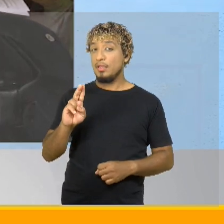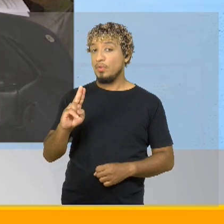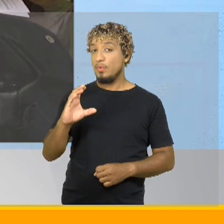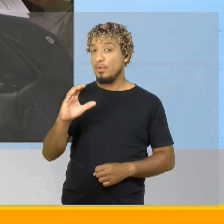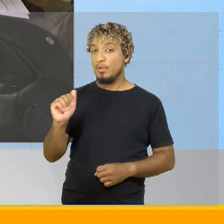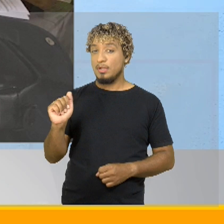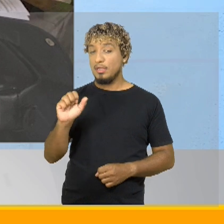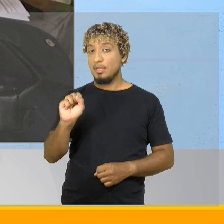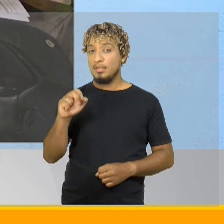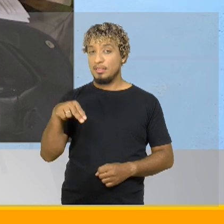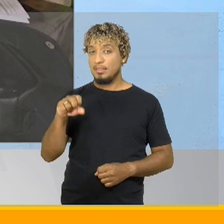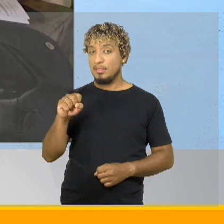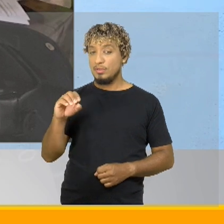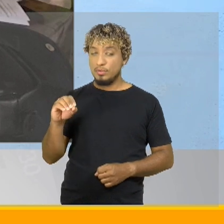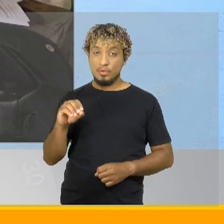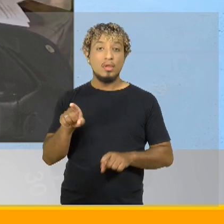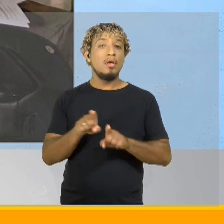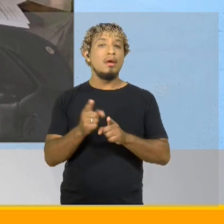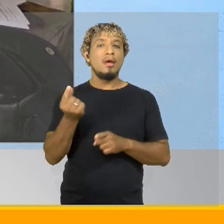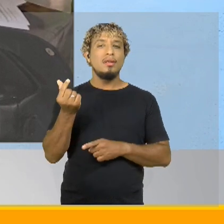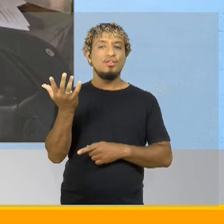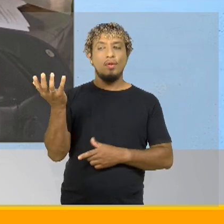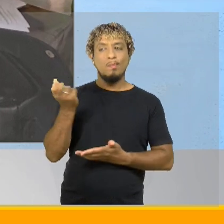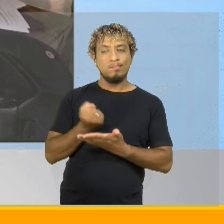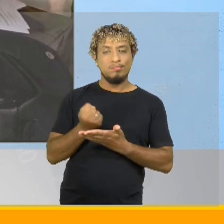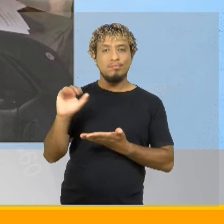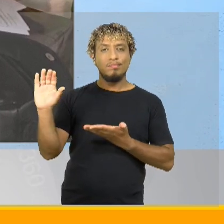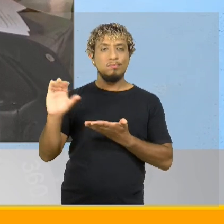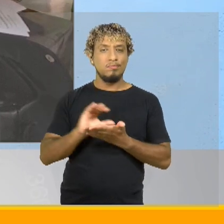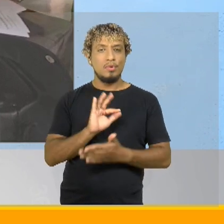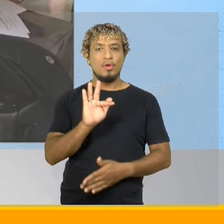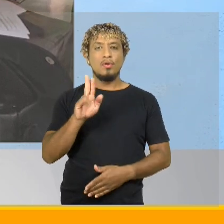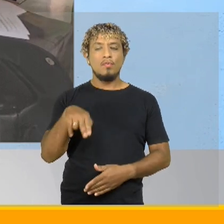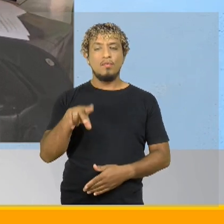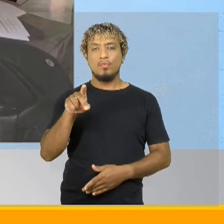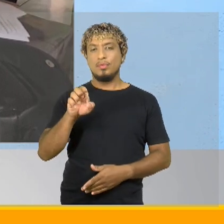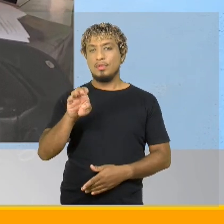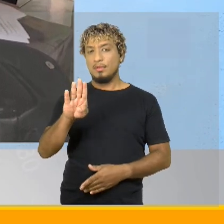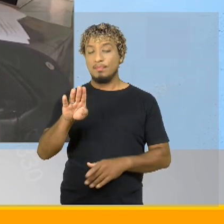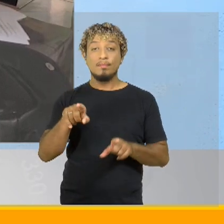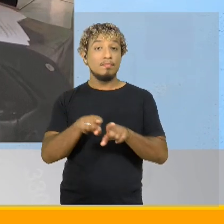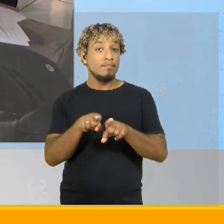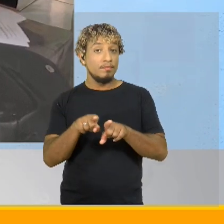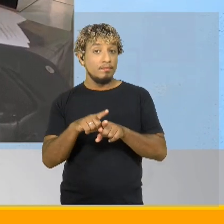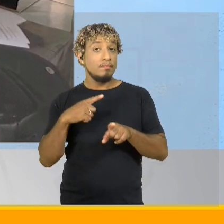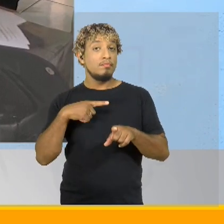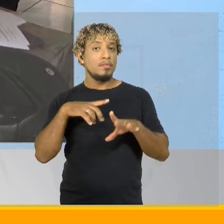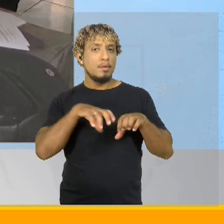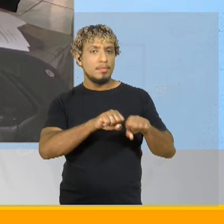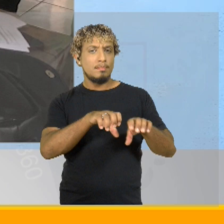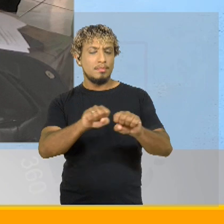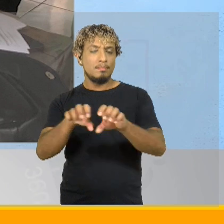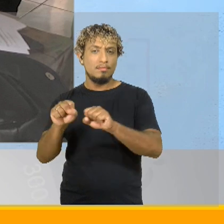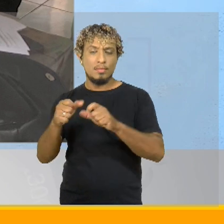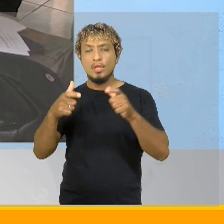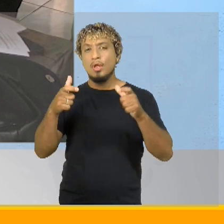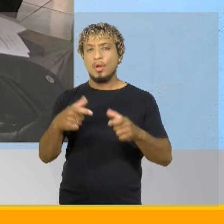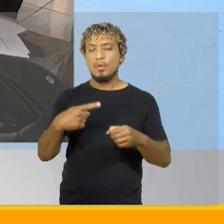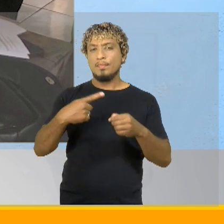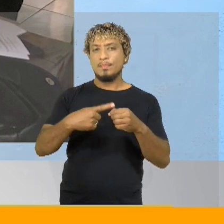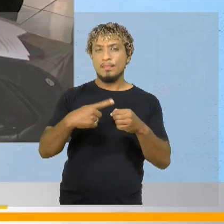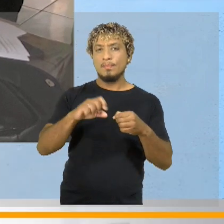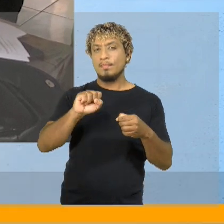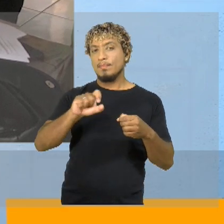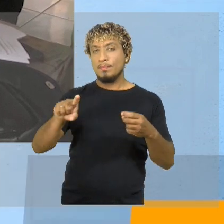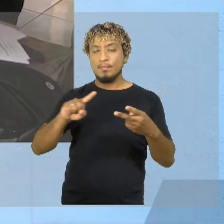para o recebimento de mais recursos do Fundeb. Ao todo, foram cumpridos cinco mandados de busca e apreensão nas cidades de São Luís,